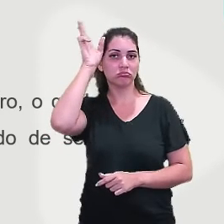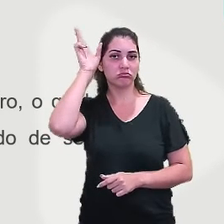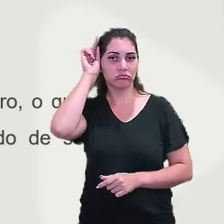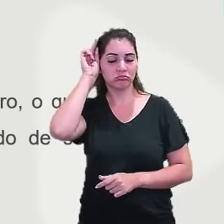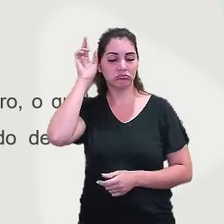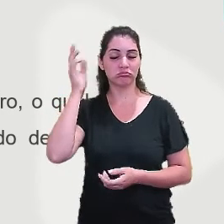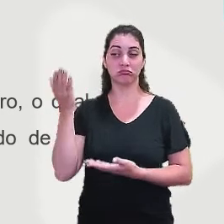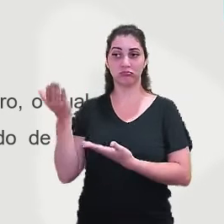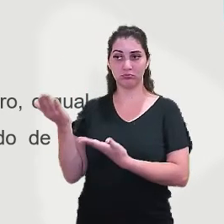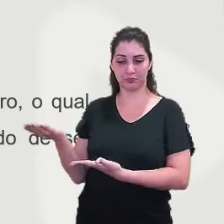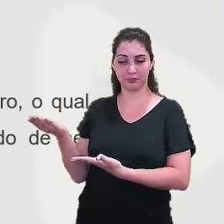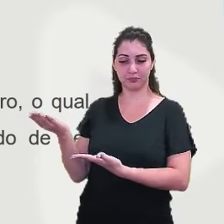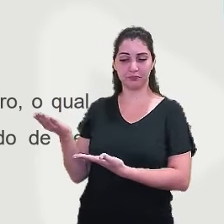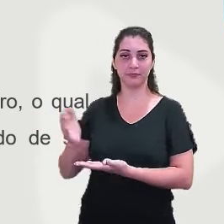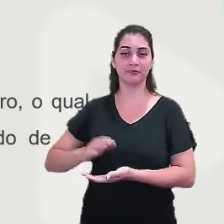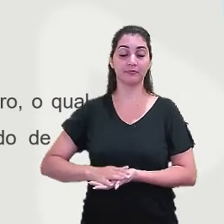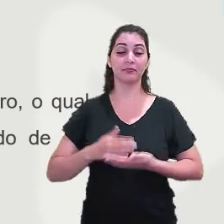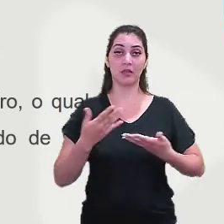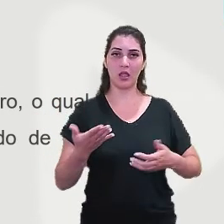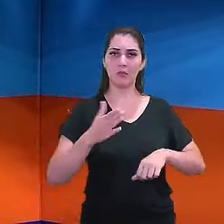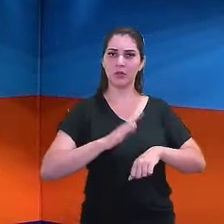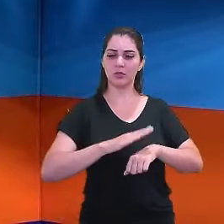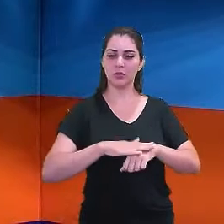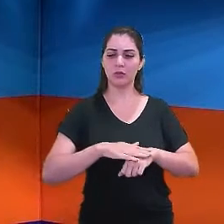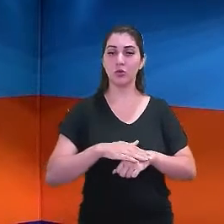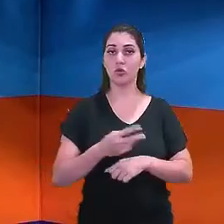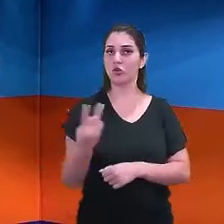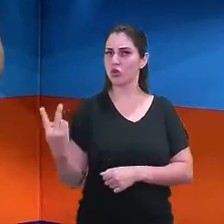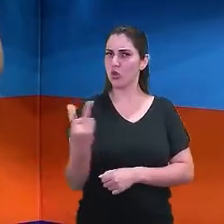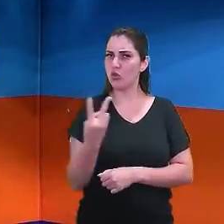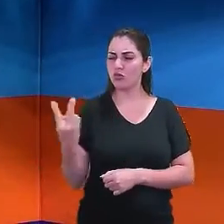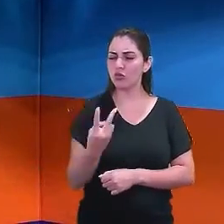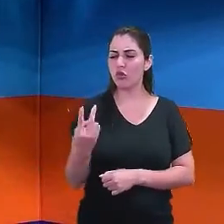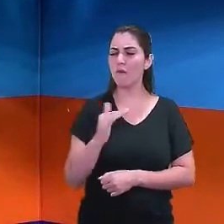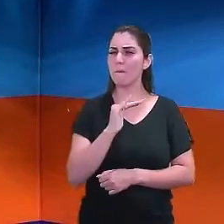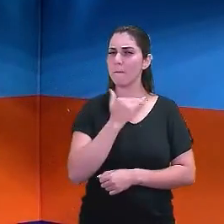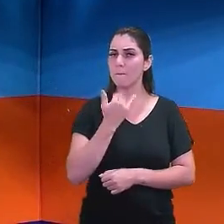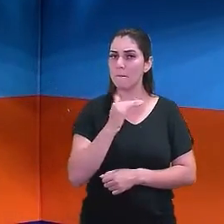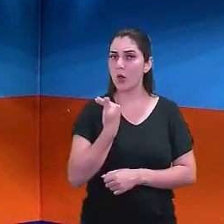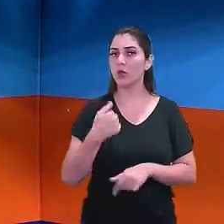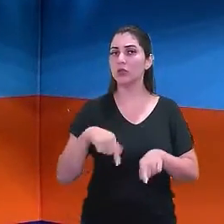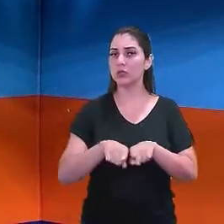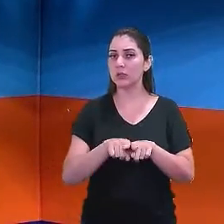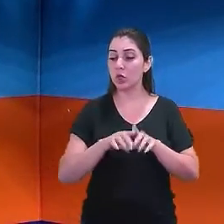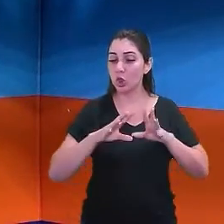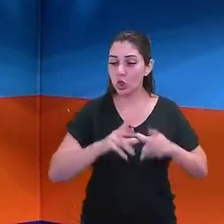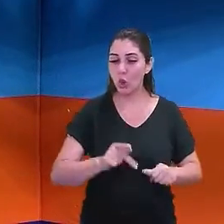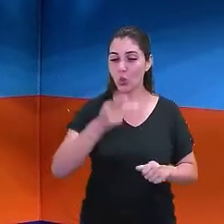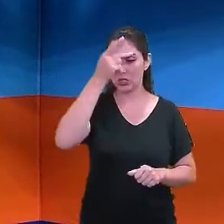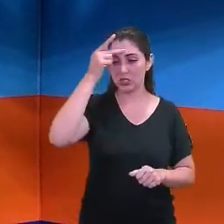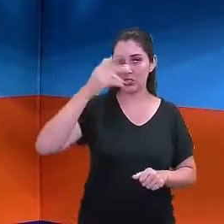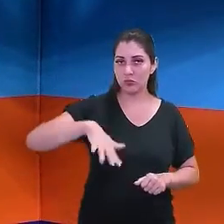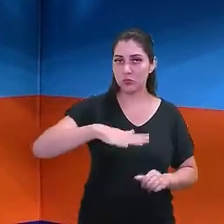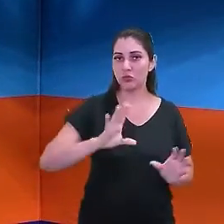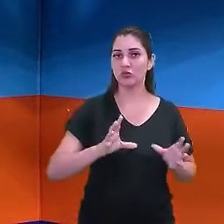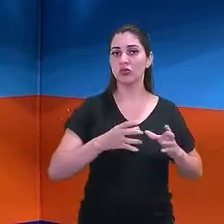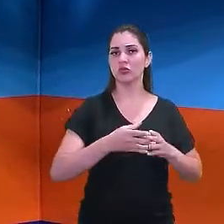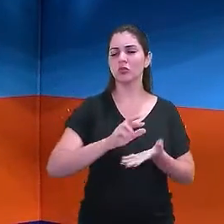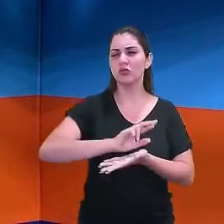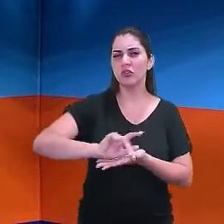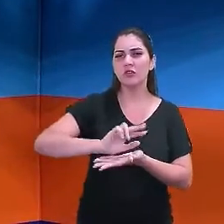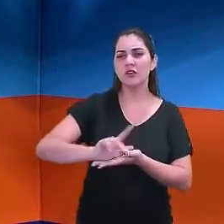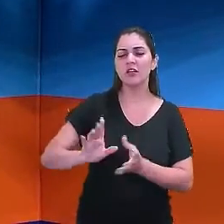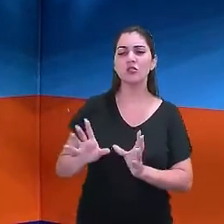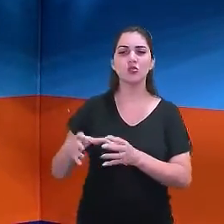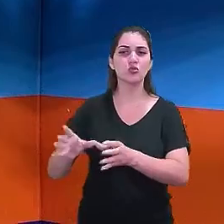Então, partir do momento que Lampião e Maria Bonita foram mortos, e todos seus companheiros e suas cabeças foram expostas, vários grupos de